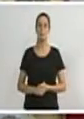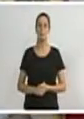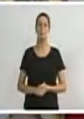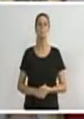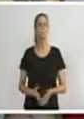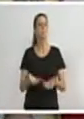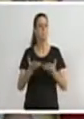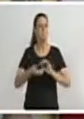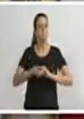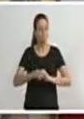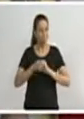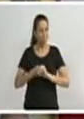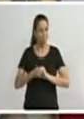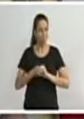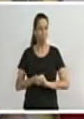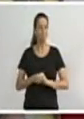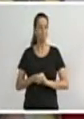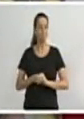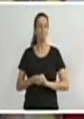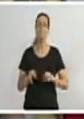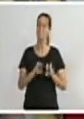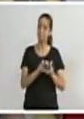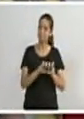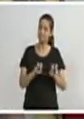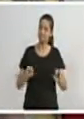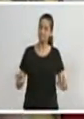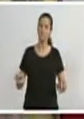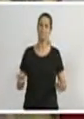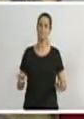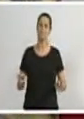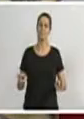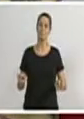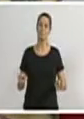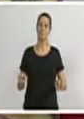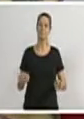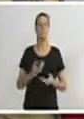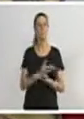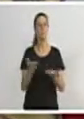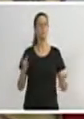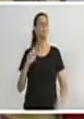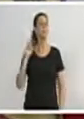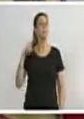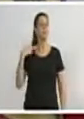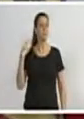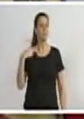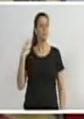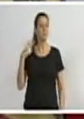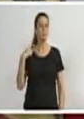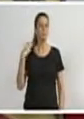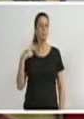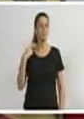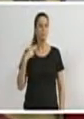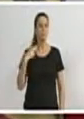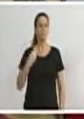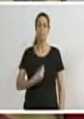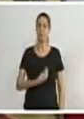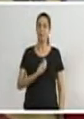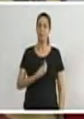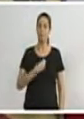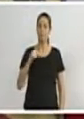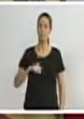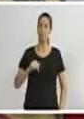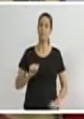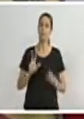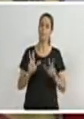Quero cumprimentar a mesa diretora, senhores vereadores, que assistem nesse plenário, que